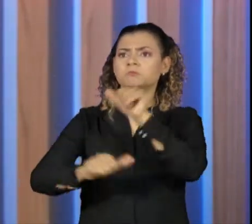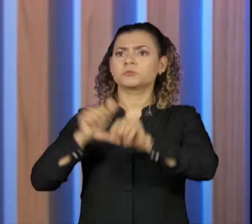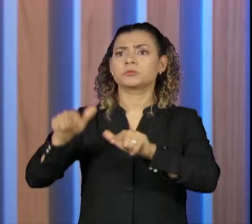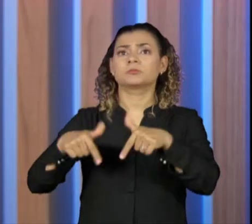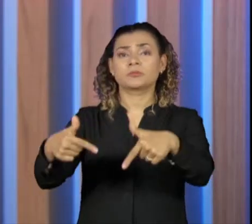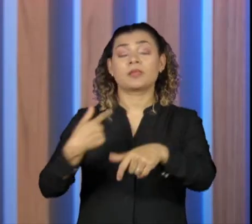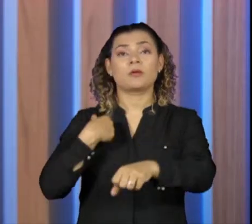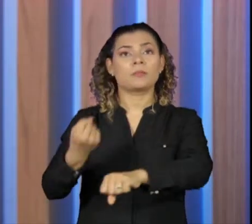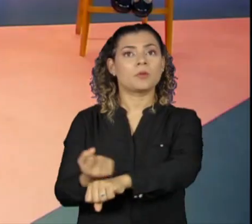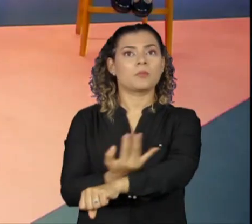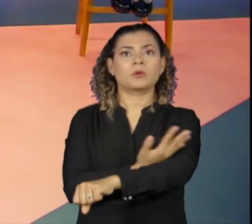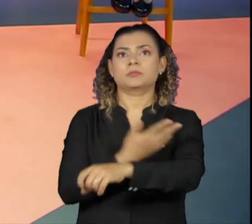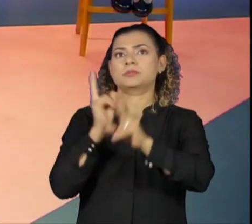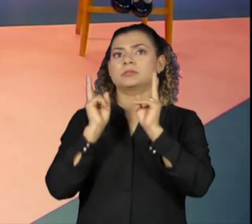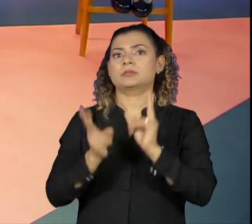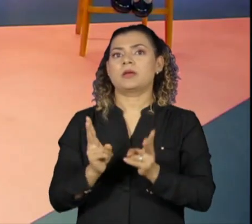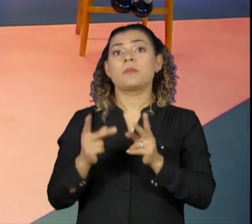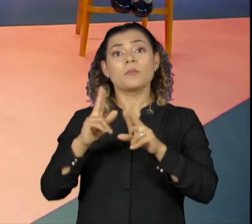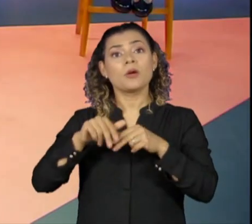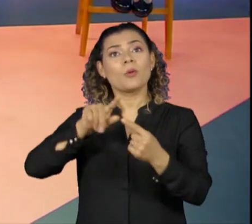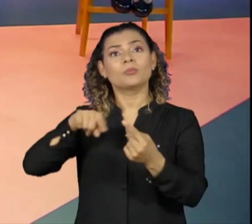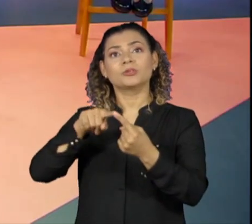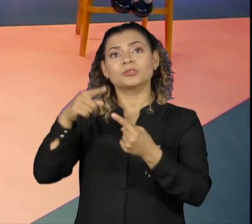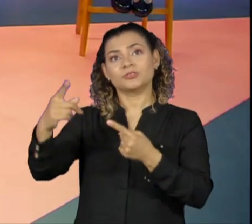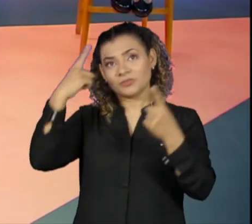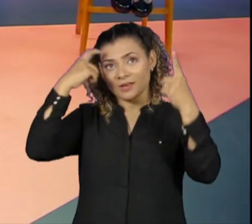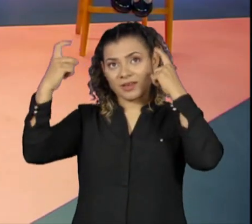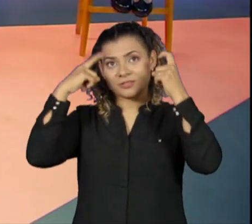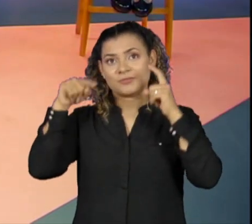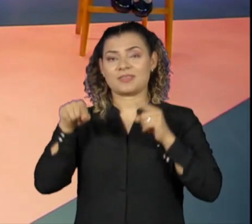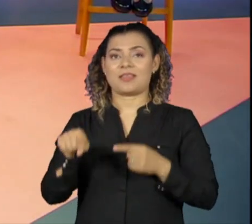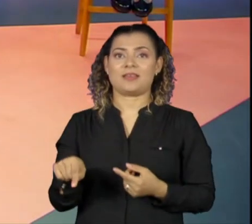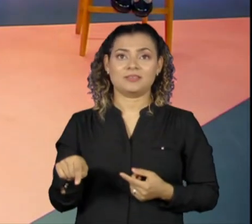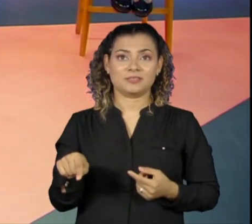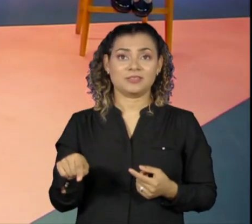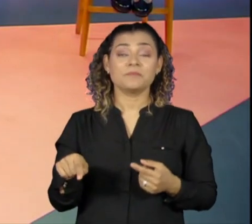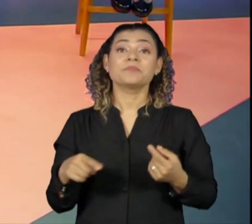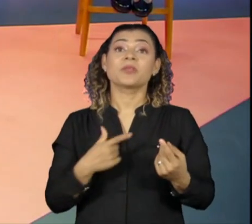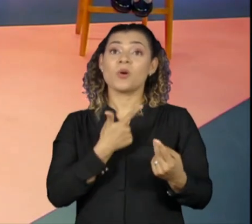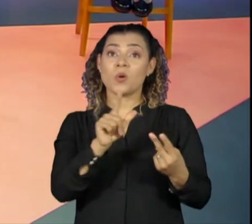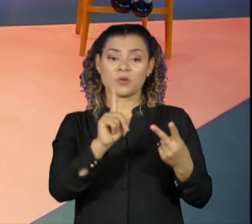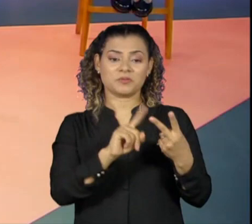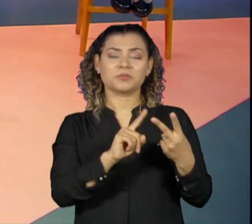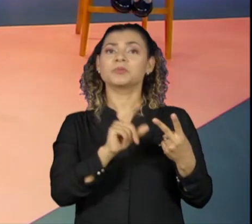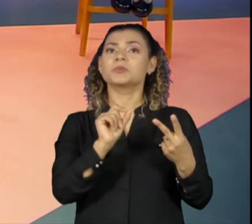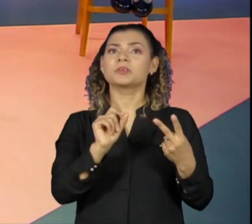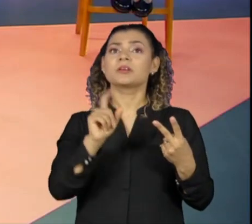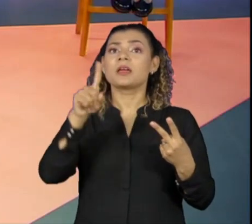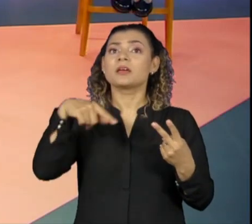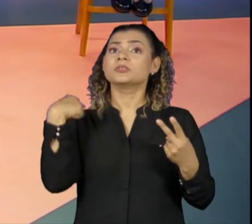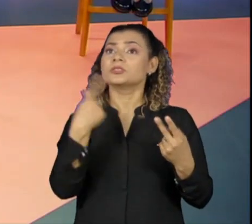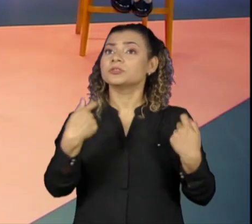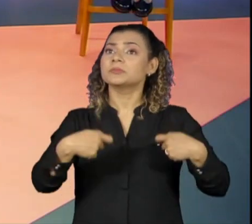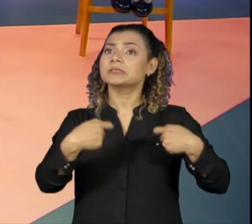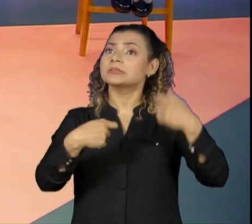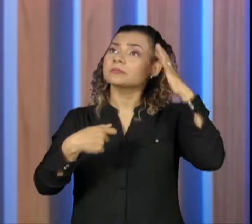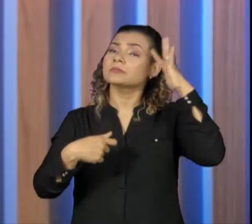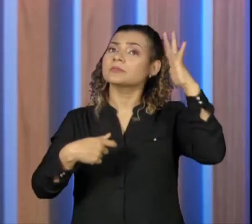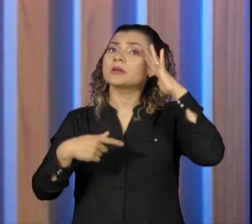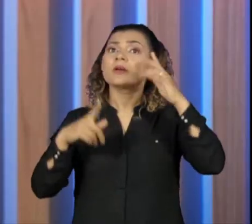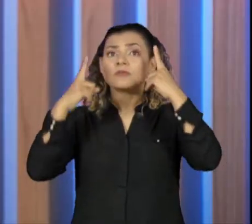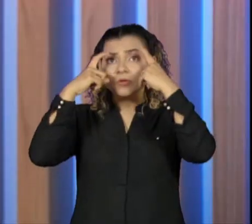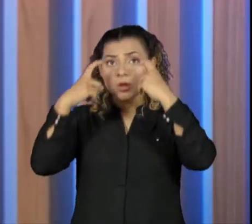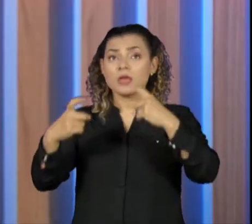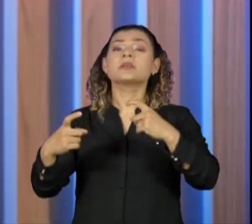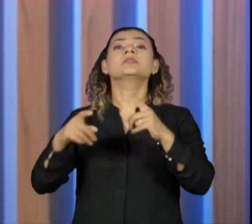e isso me emociona sempre, porque eu acho que essa é a função da criatividade. A segunda parte é que a gente precisa imaginar que violência de gênero